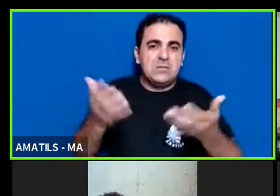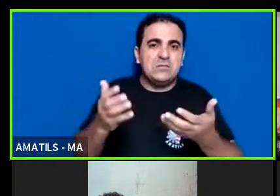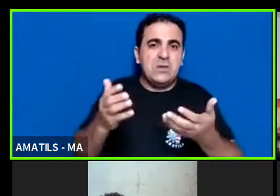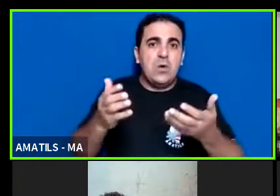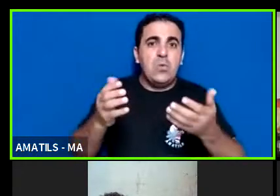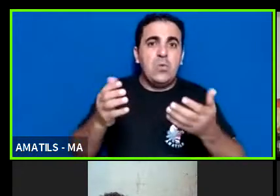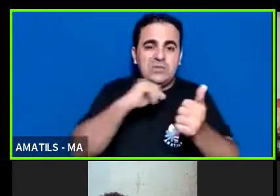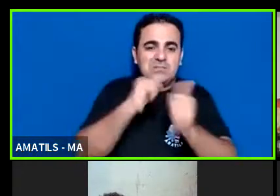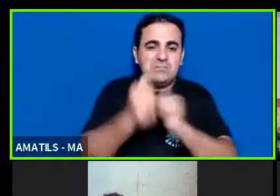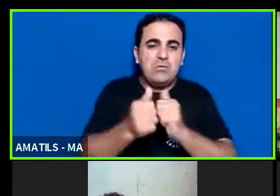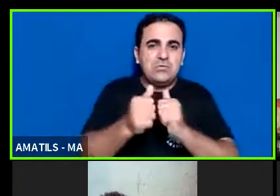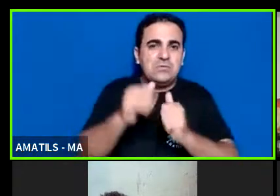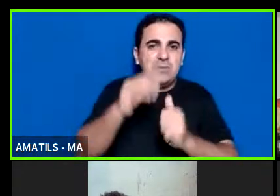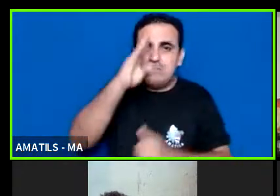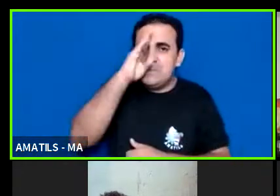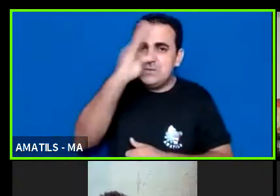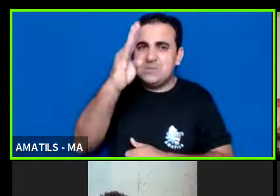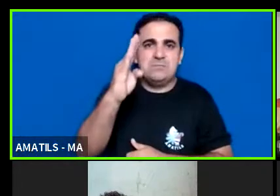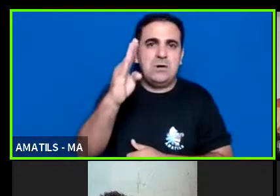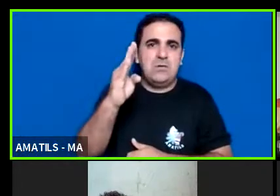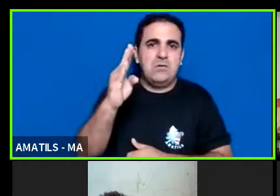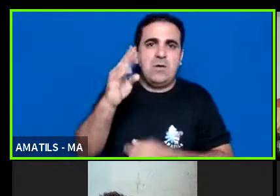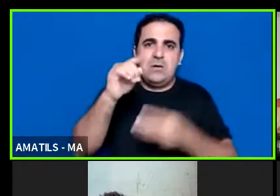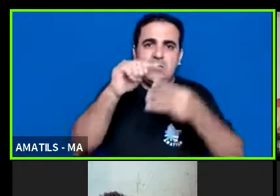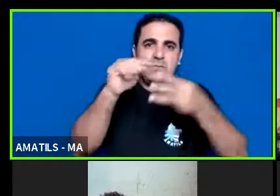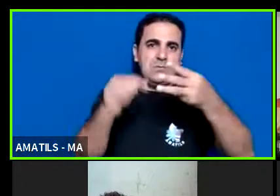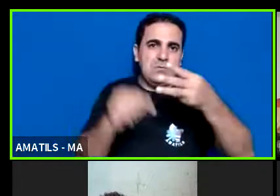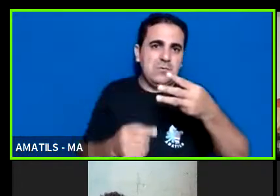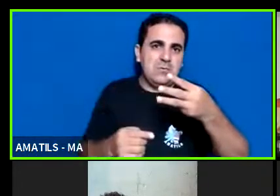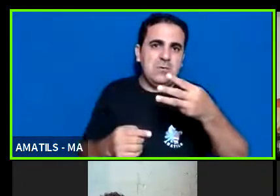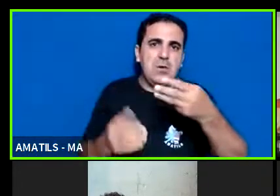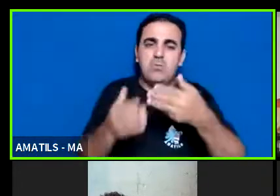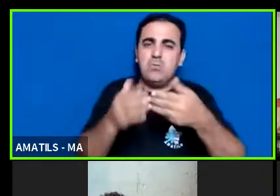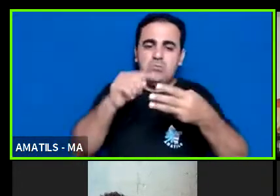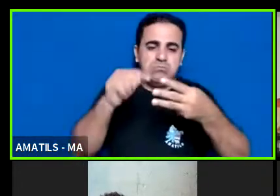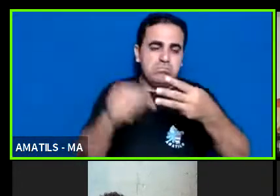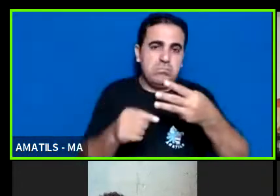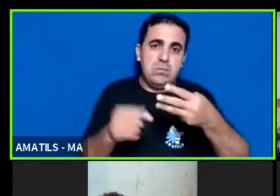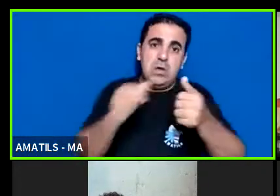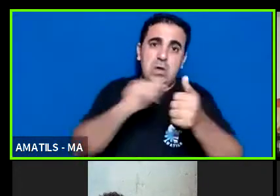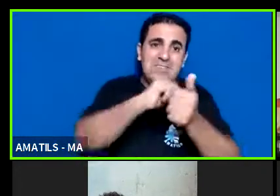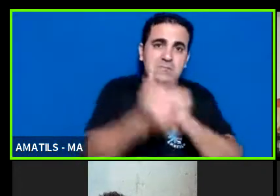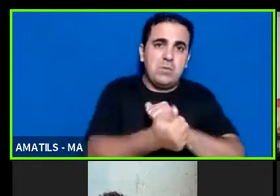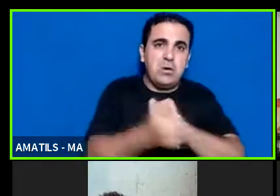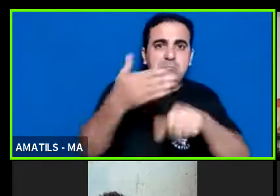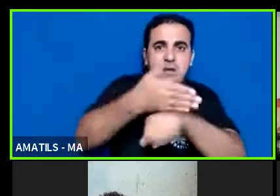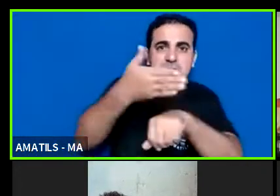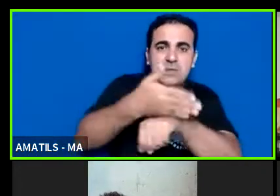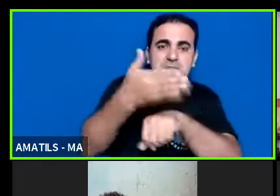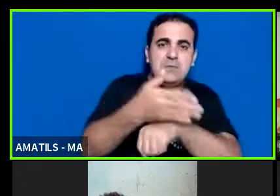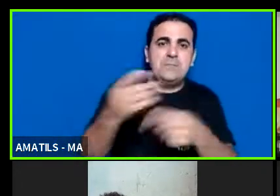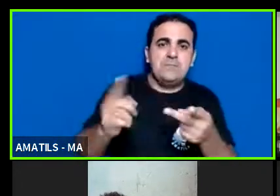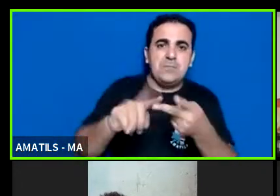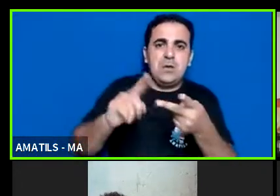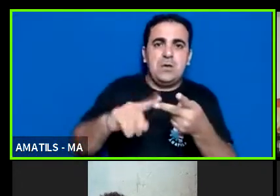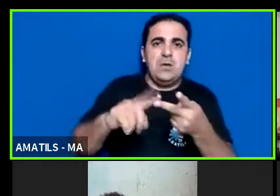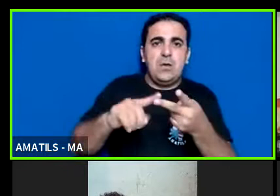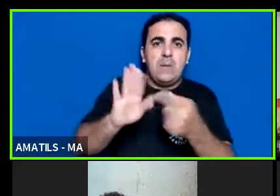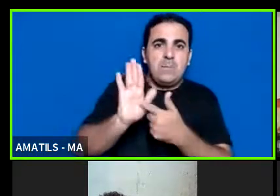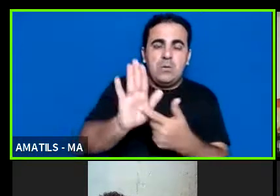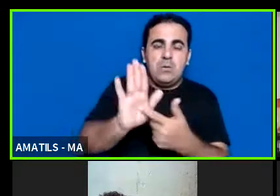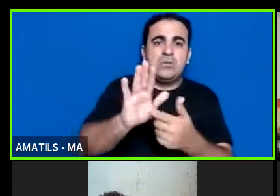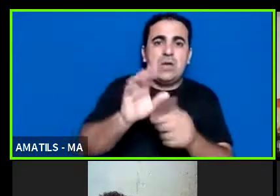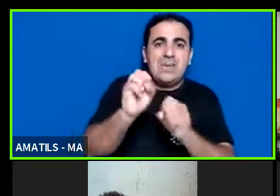nessa questão qualquer uma das três qualquer uma das três ou esporte de participação ou manifestação esportiva